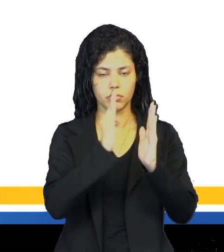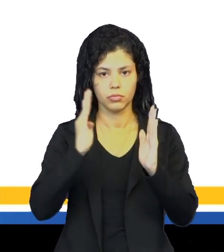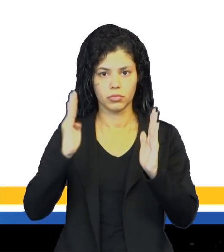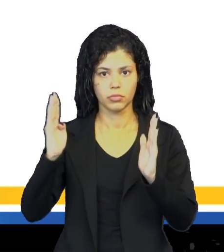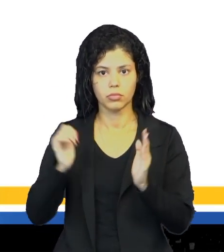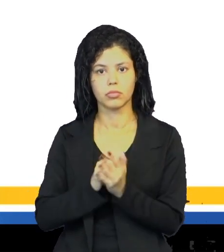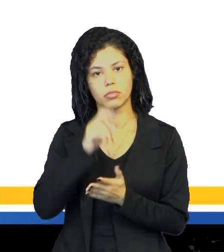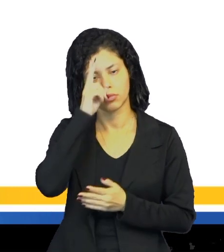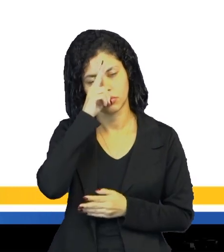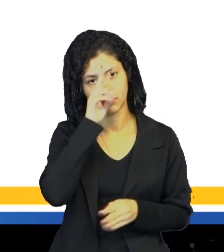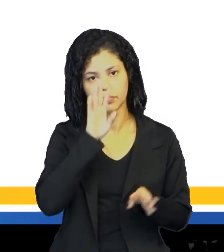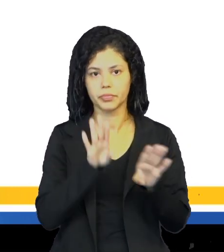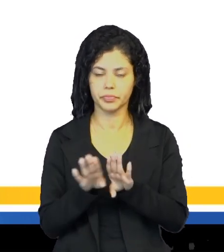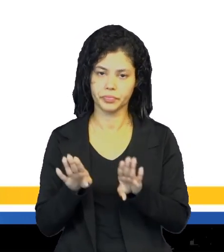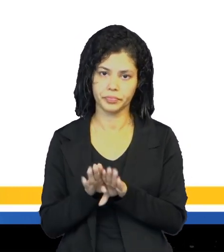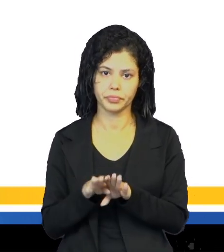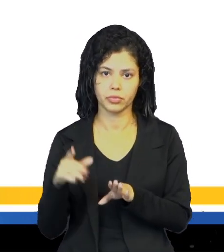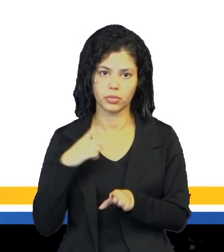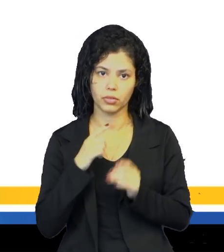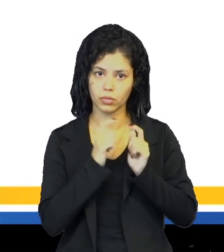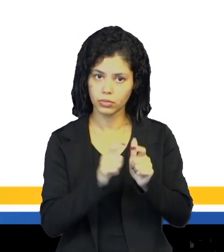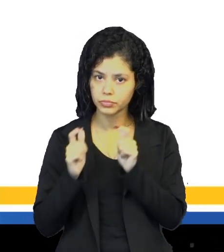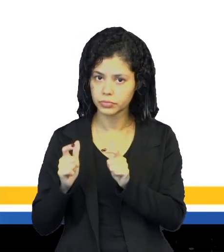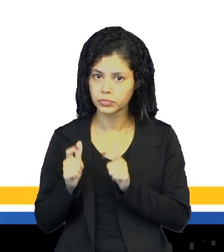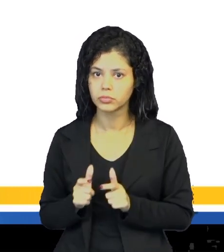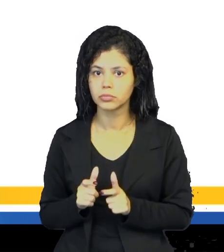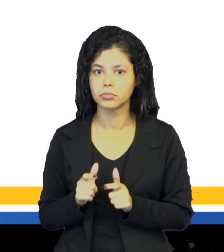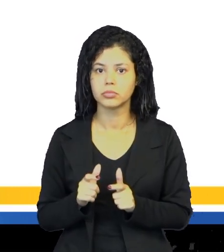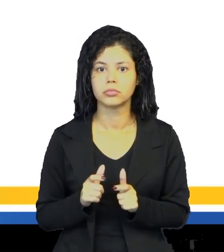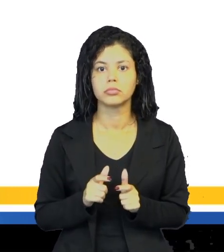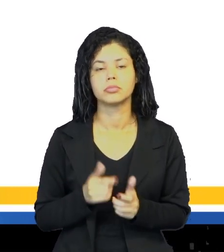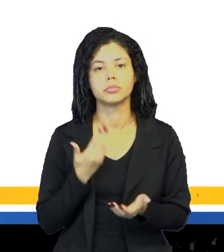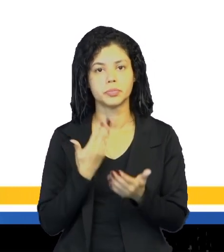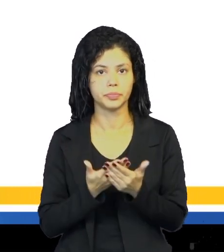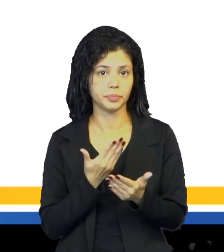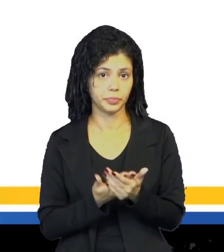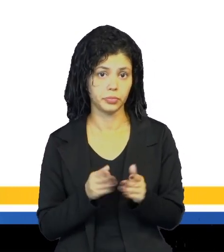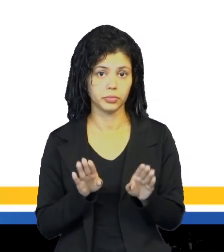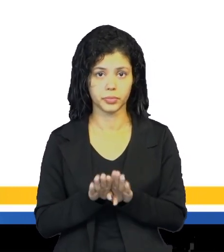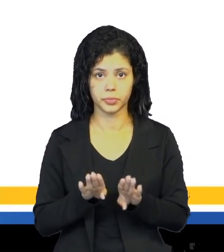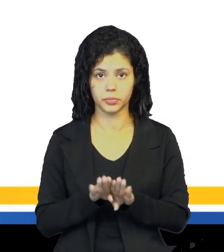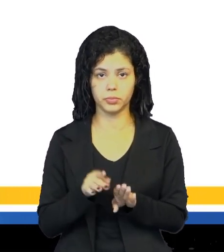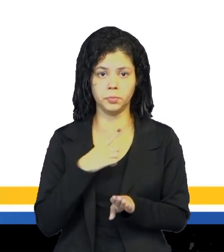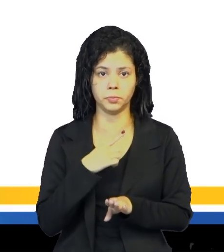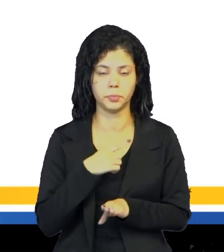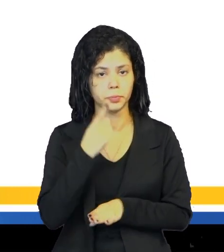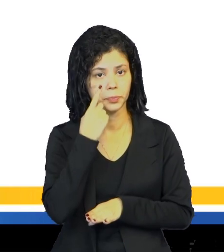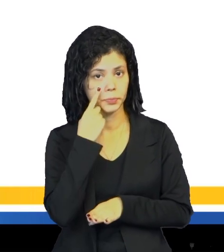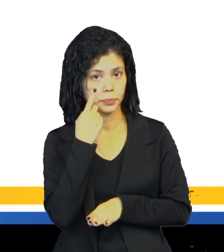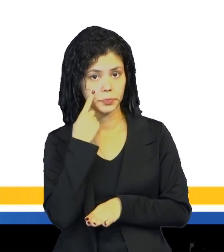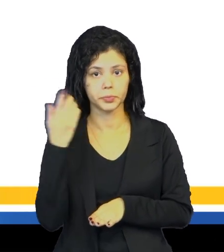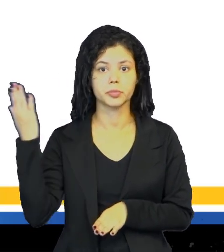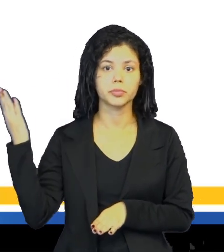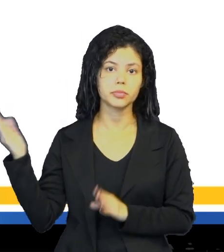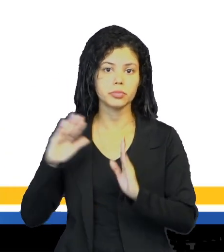Porém, vale ressaltar que a biblioteca também é um espaço, tão somente, para estudar, né. Observe-se também que nas escolas,